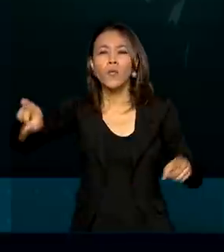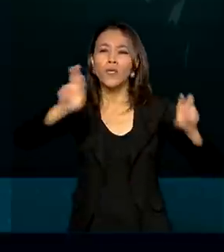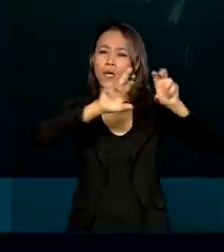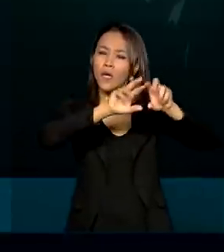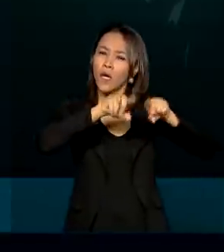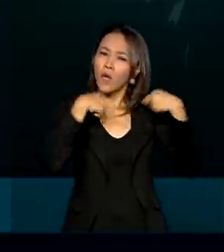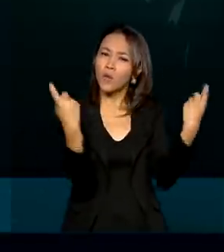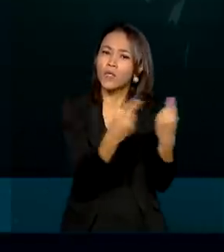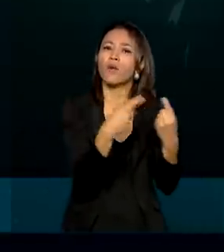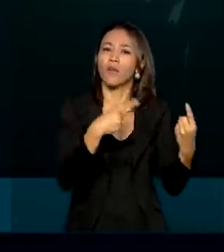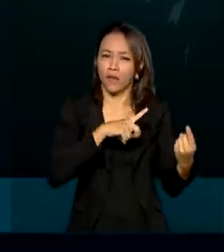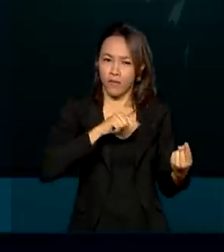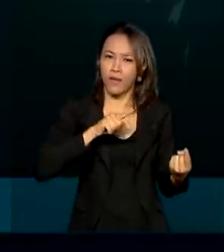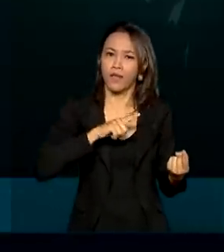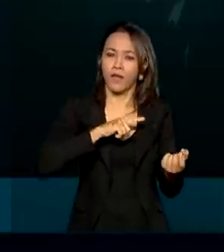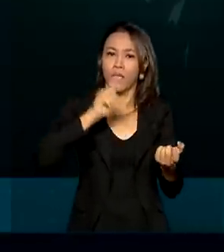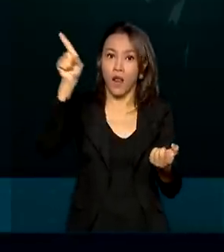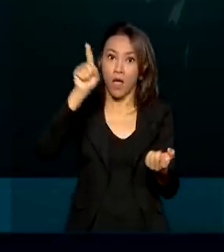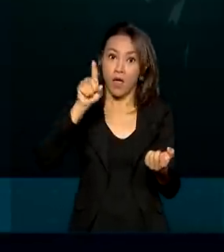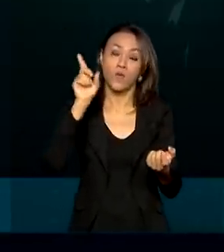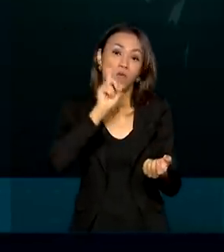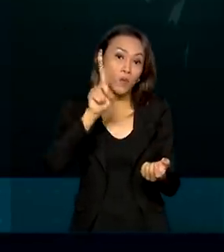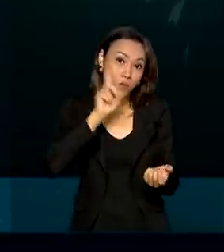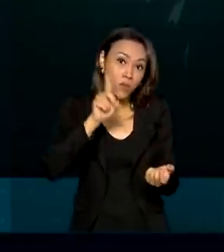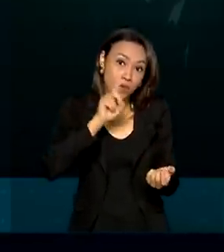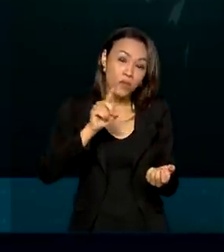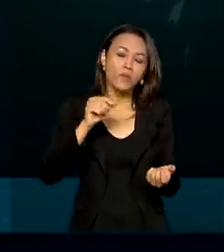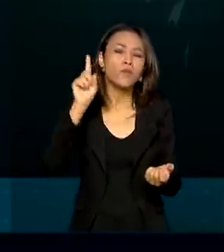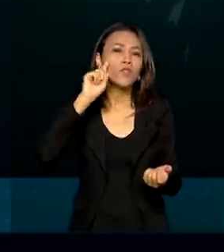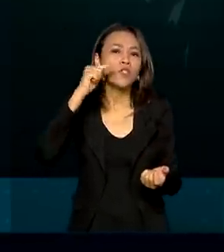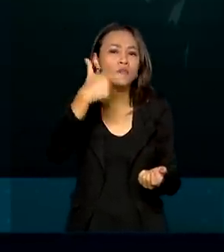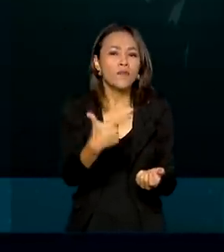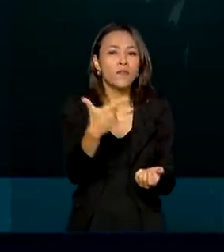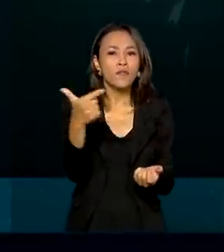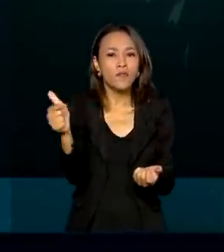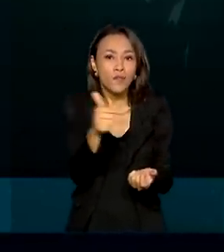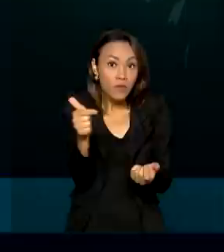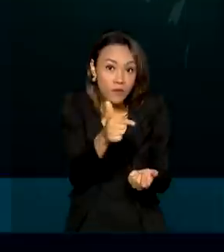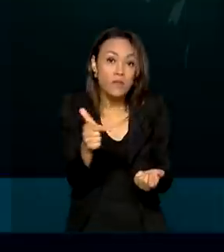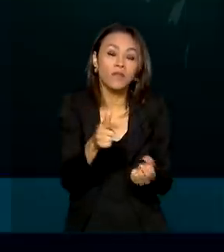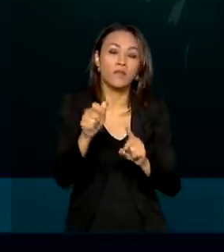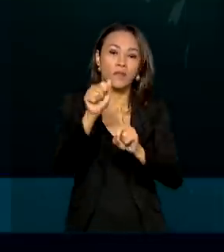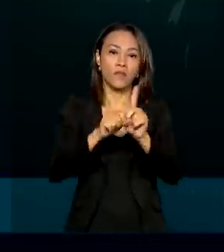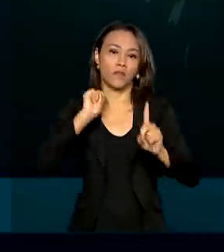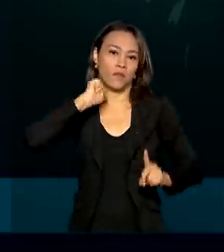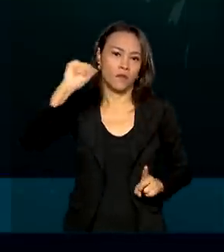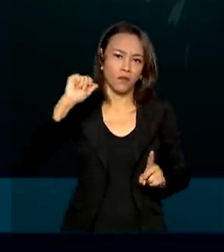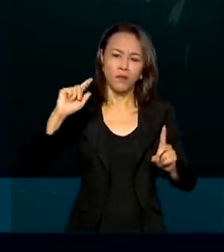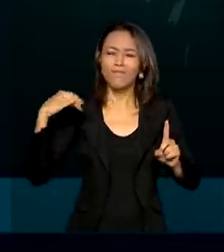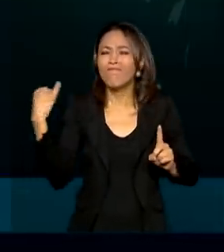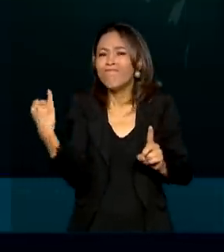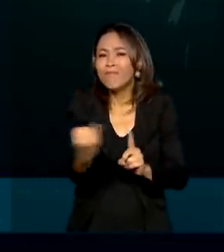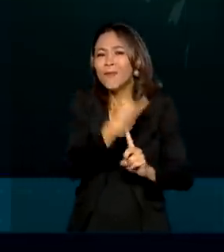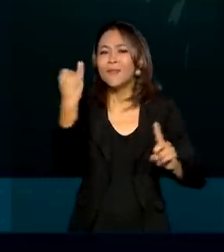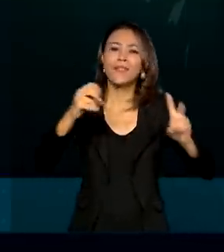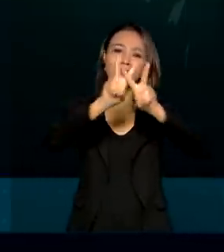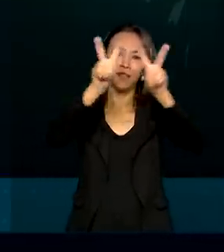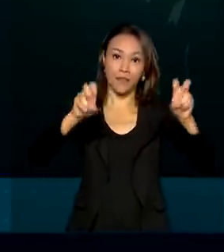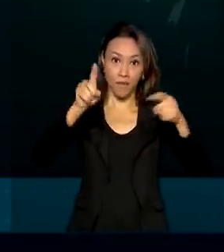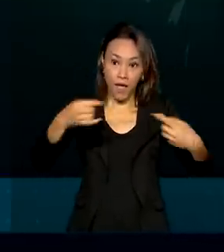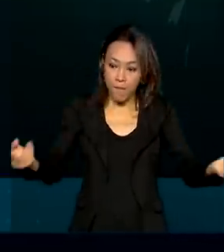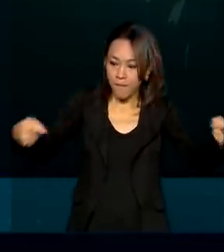lugar em Washington, chamado Earth Summit, no dia 22 de abril. Importante assunto, porque é a parceria que nós vamos